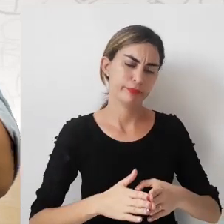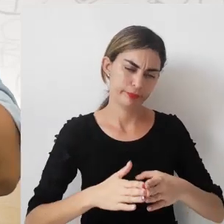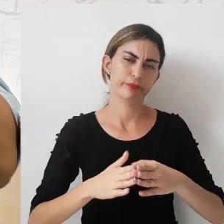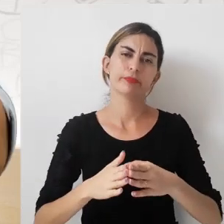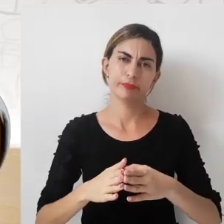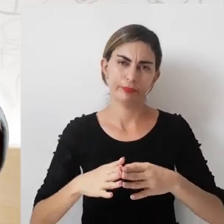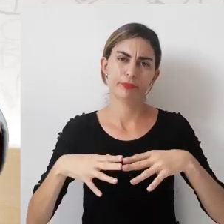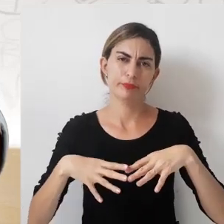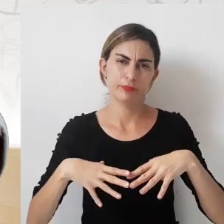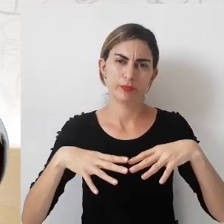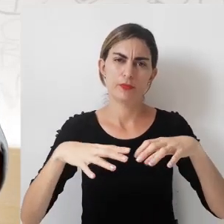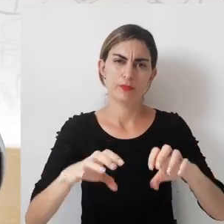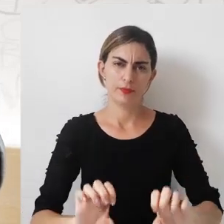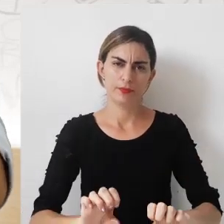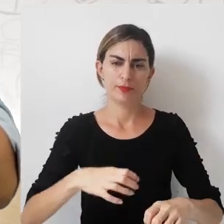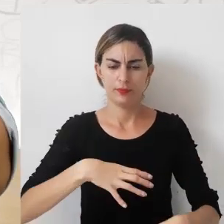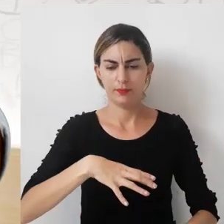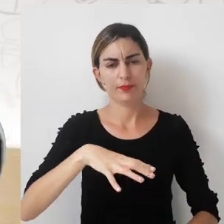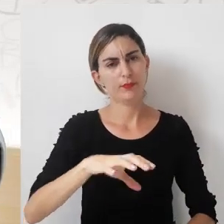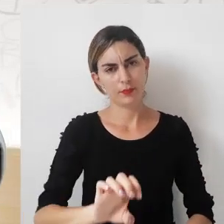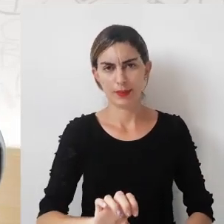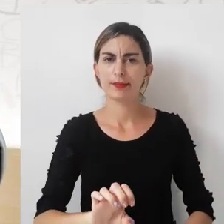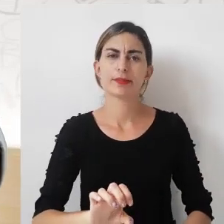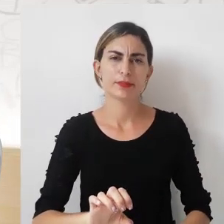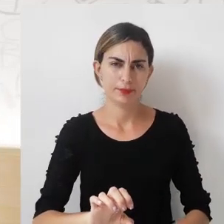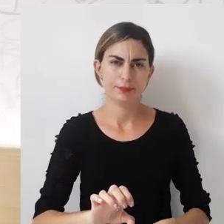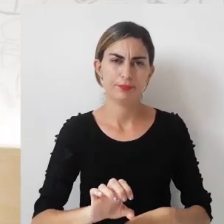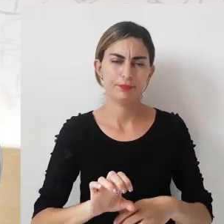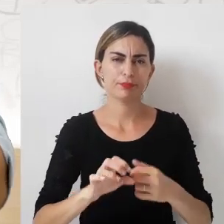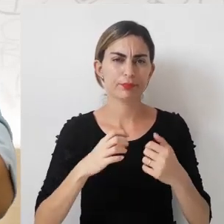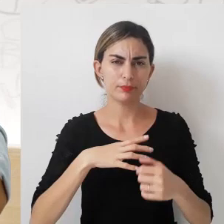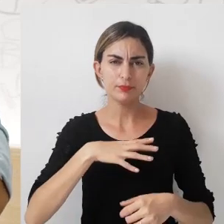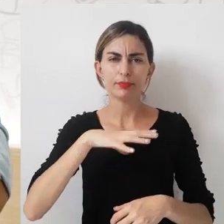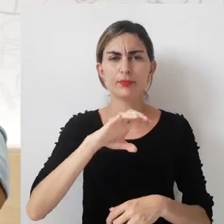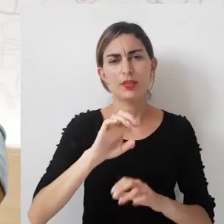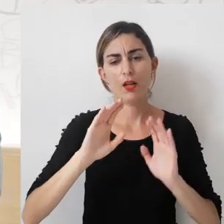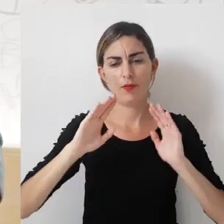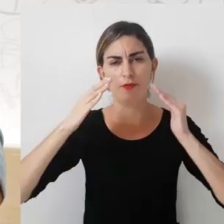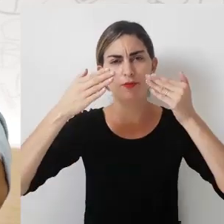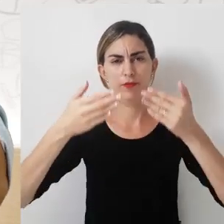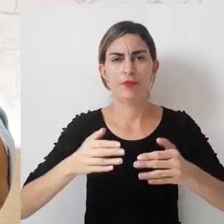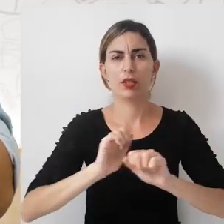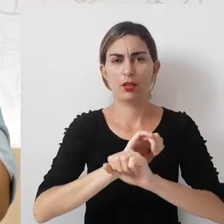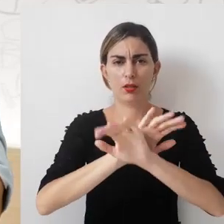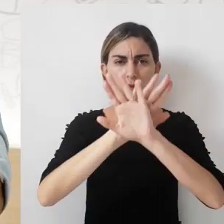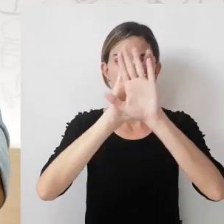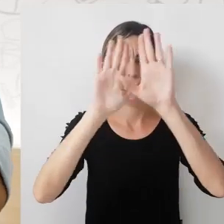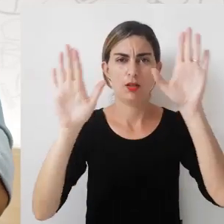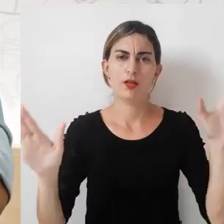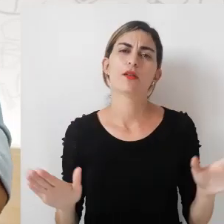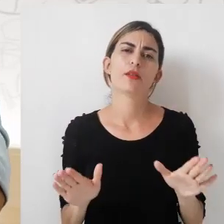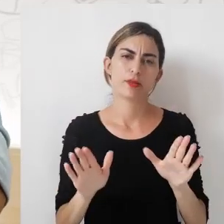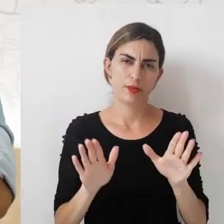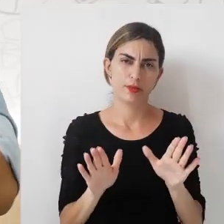por esse requisito, por esta condição, sobretudo, quando se refere à clareza e à transparência